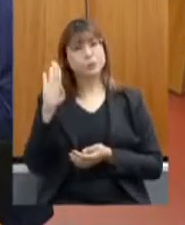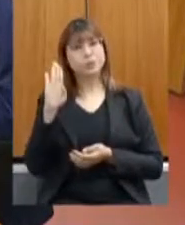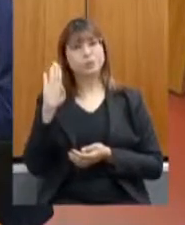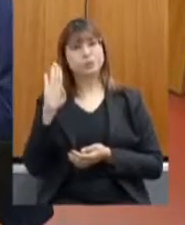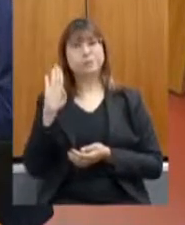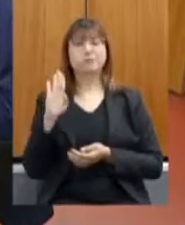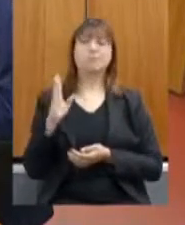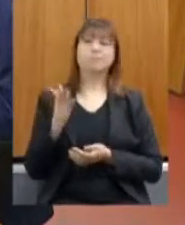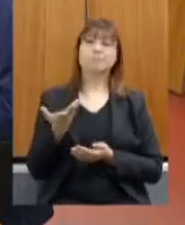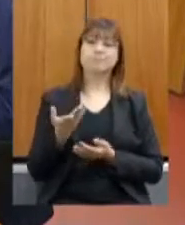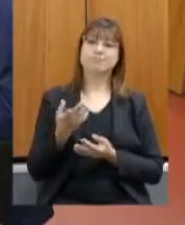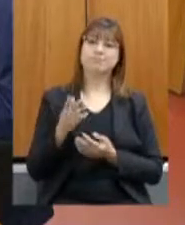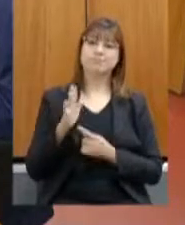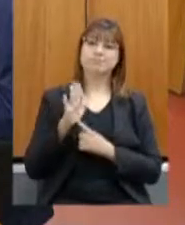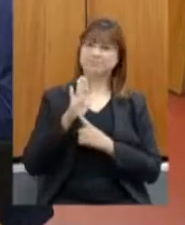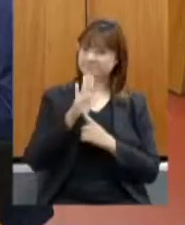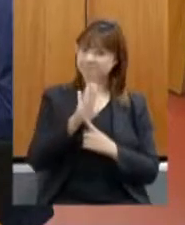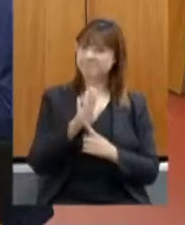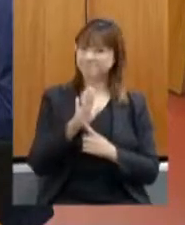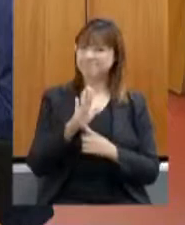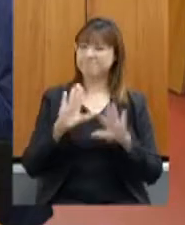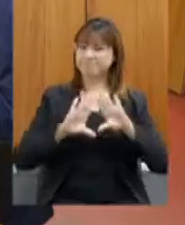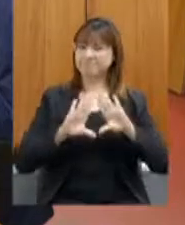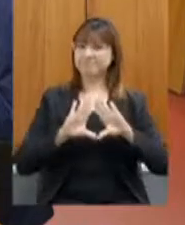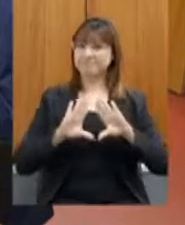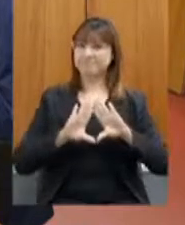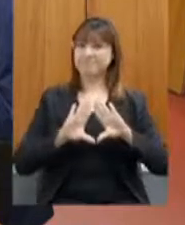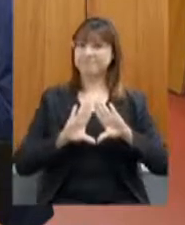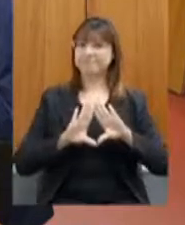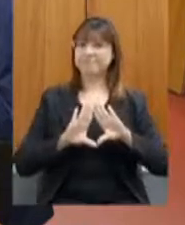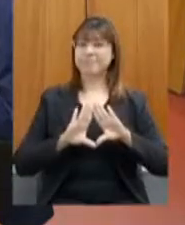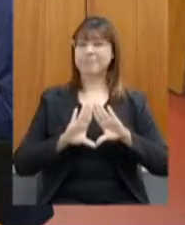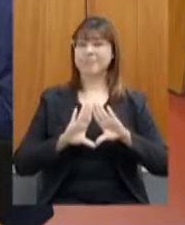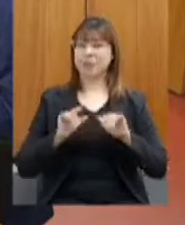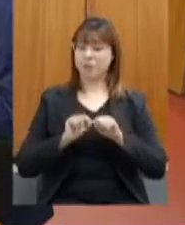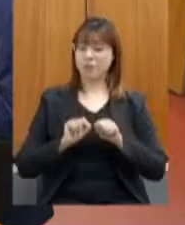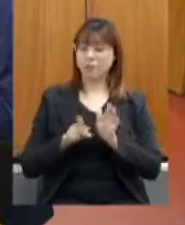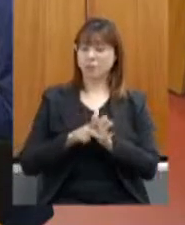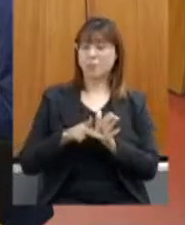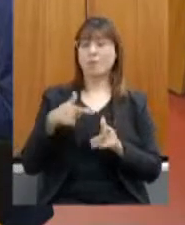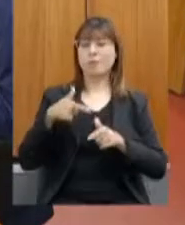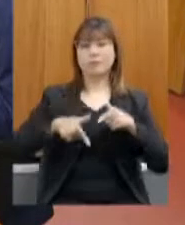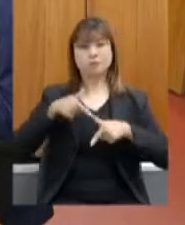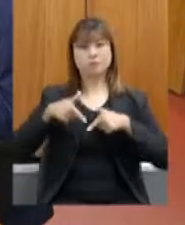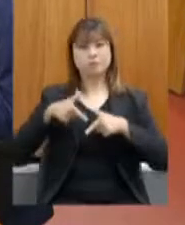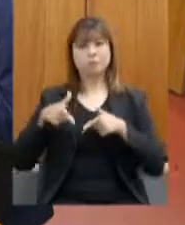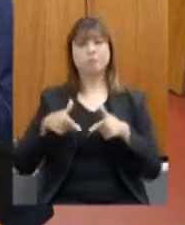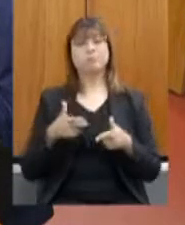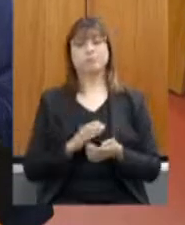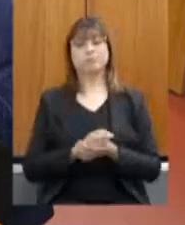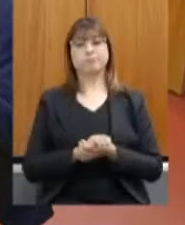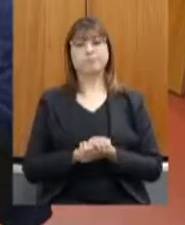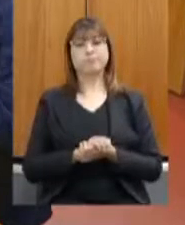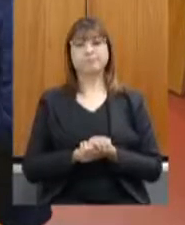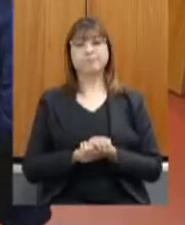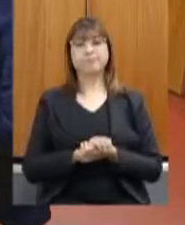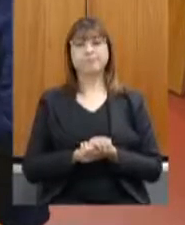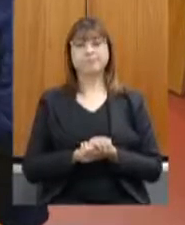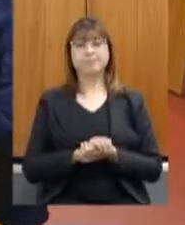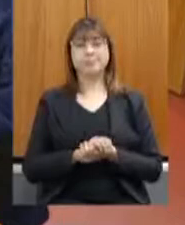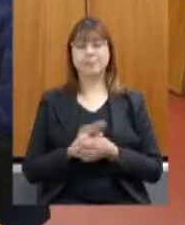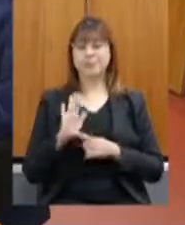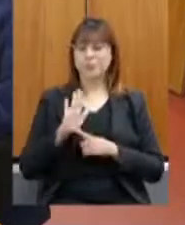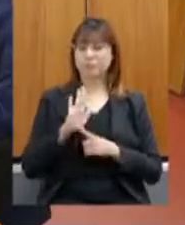mostrar que a Assembleia tem desempenhado o seu papel, mostrando realmente relevância, fazendo com que o Minas